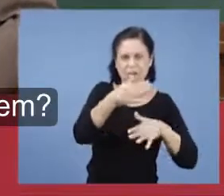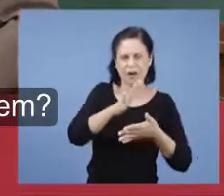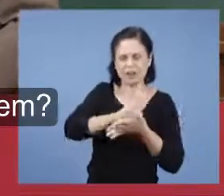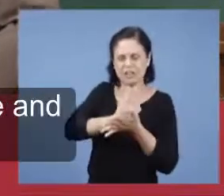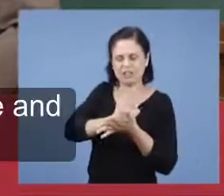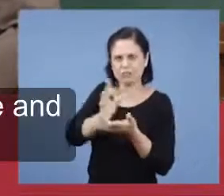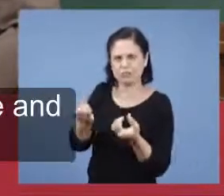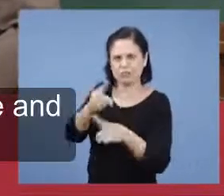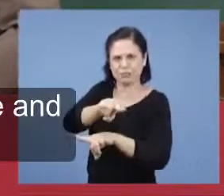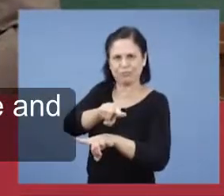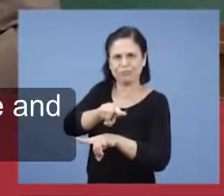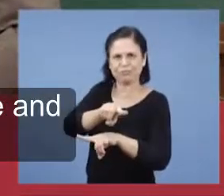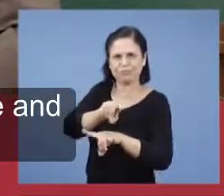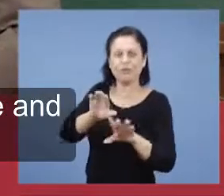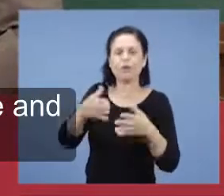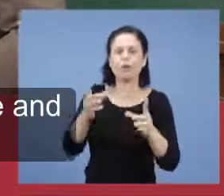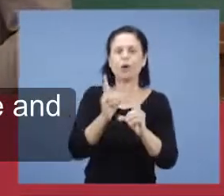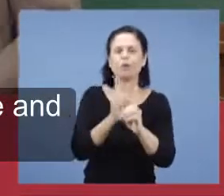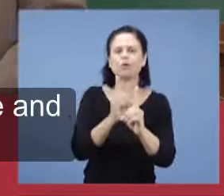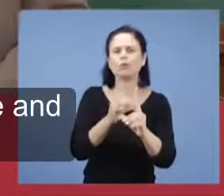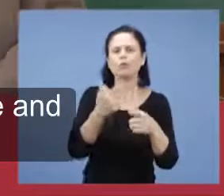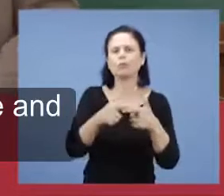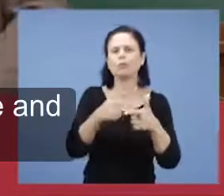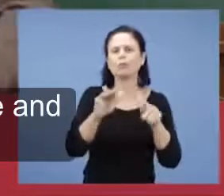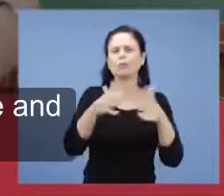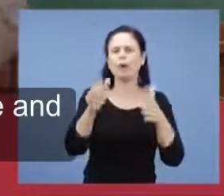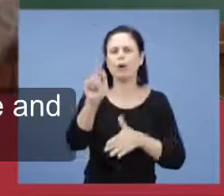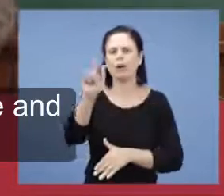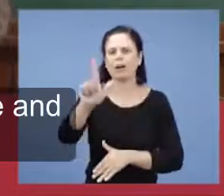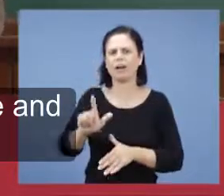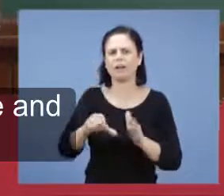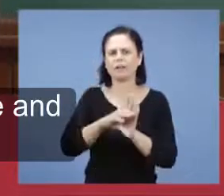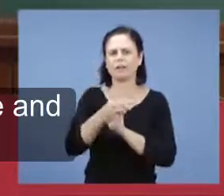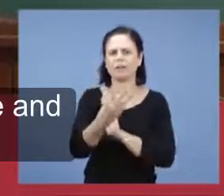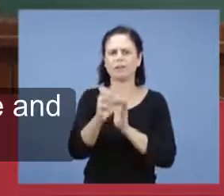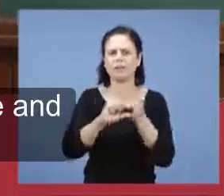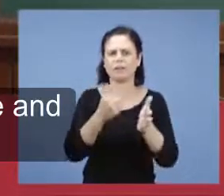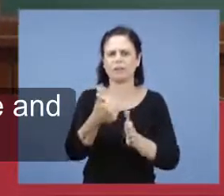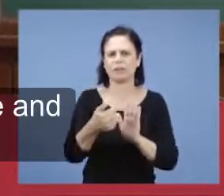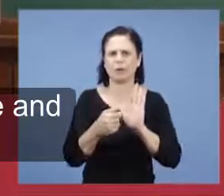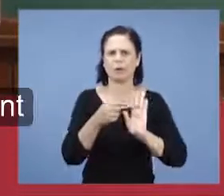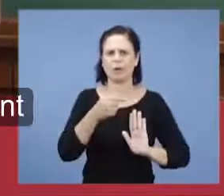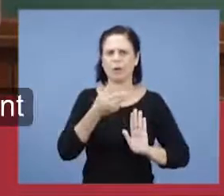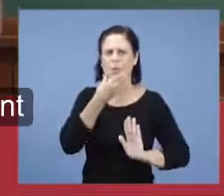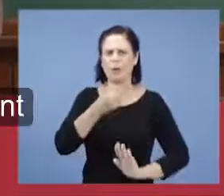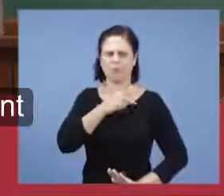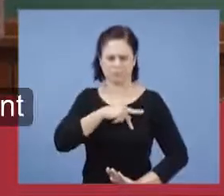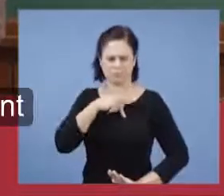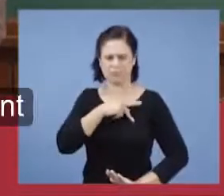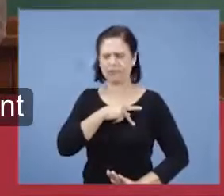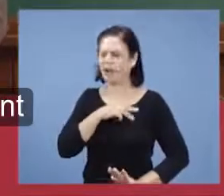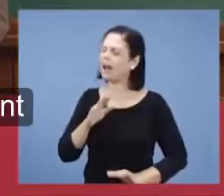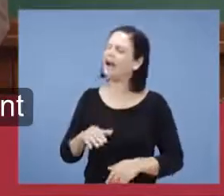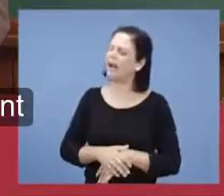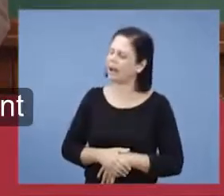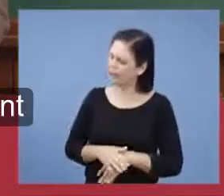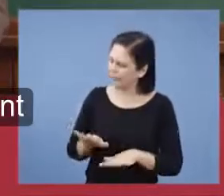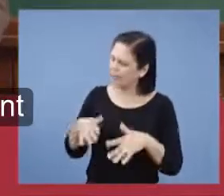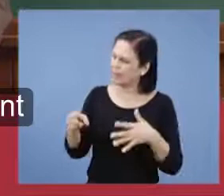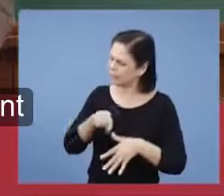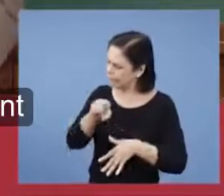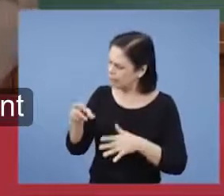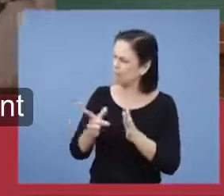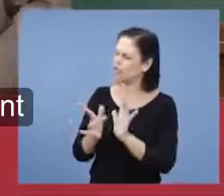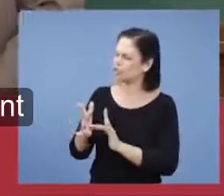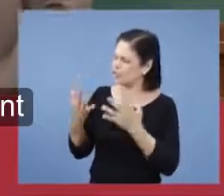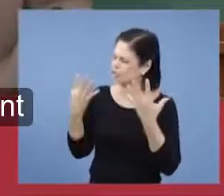doutrinário? Está aqui ó. Gálatas 3.1 Paulo agora vai lá e diz assim. Quer dizer que vocês aceitaram Jesus,